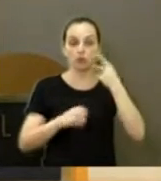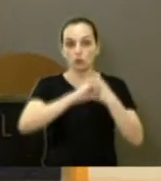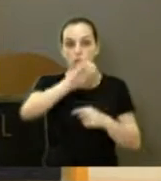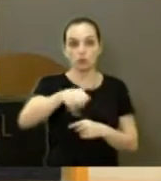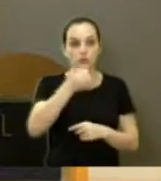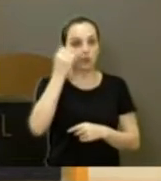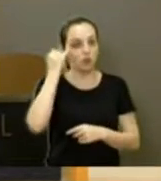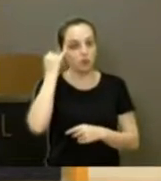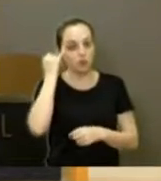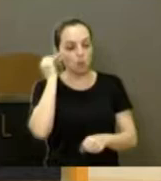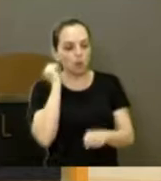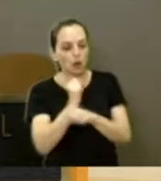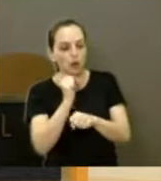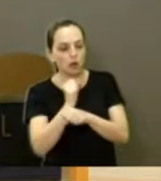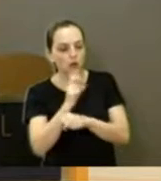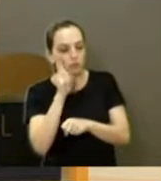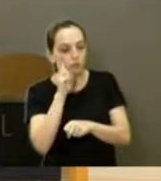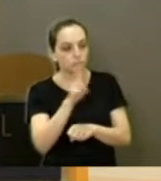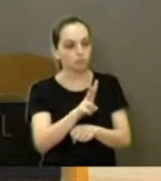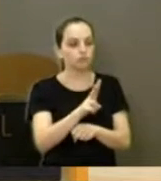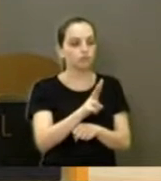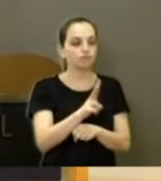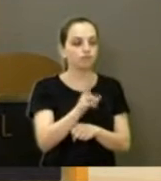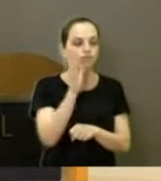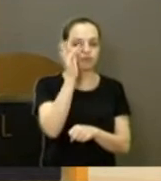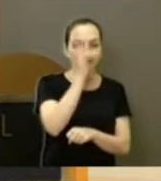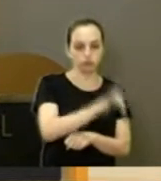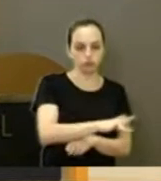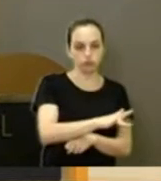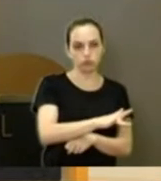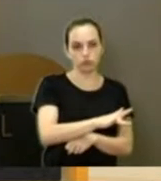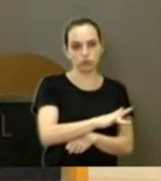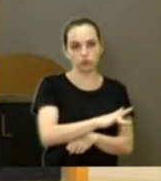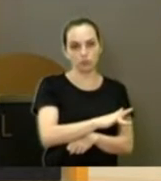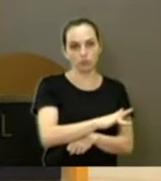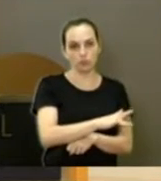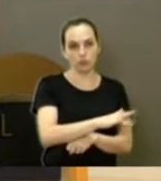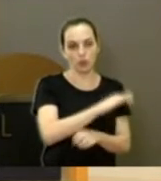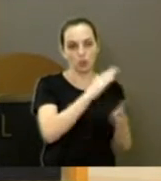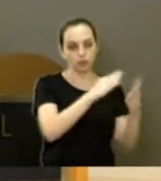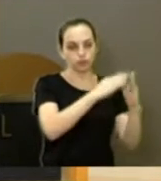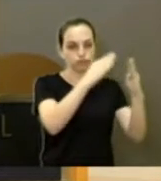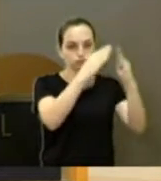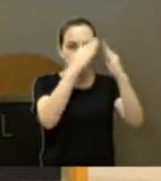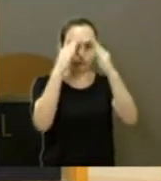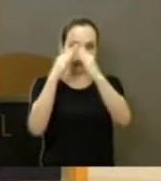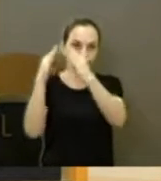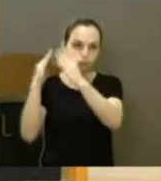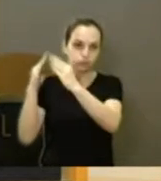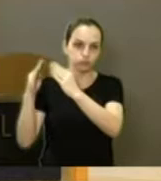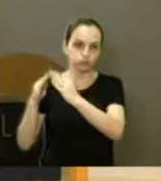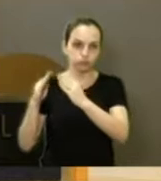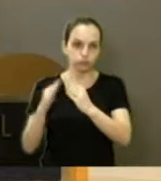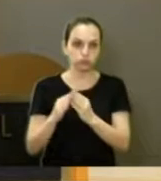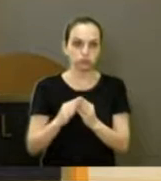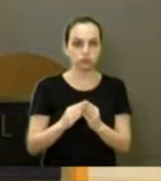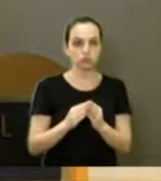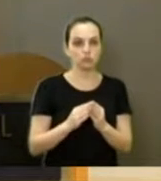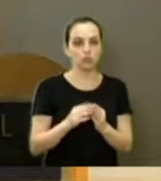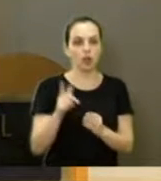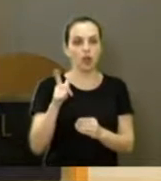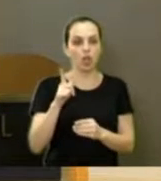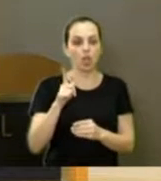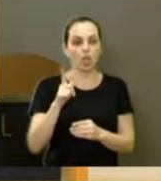acontecendo. Calamidade. Todos aqueles moradores em volta tiveram dengue.